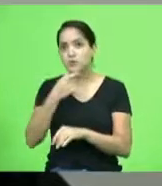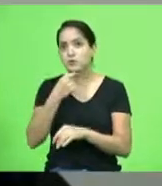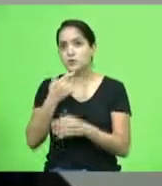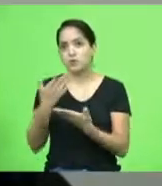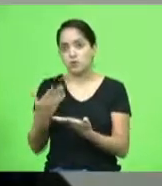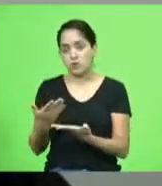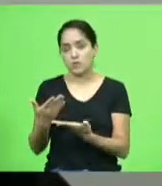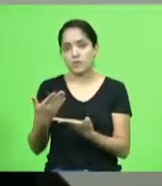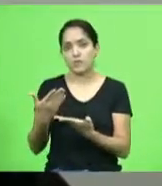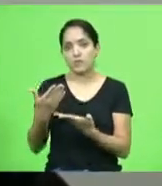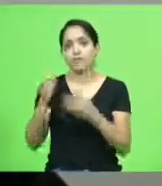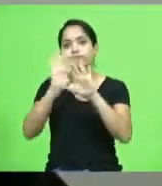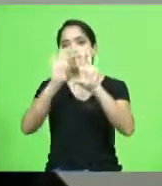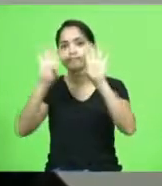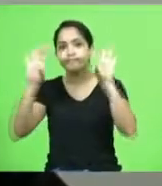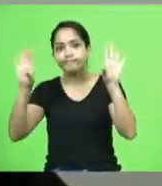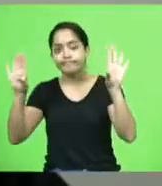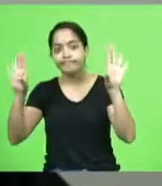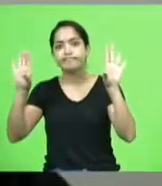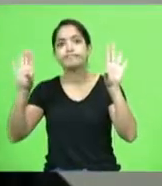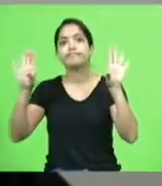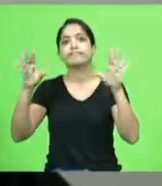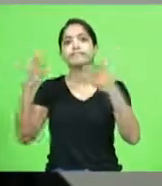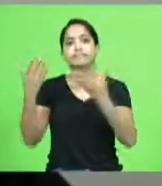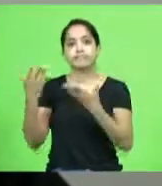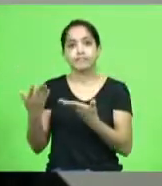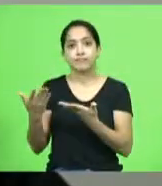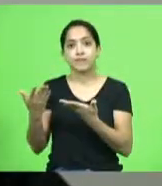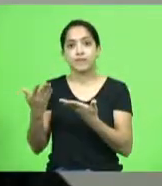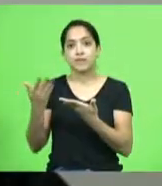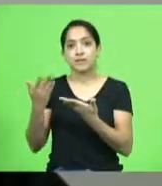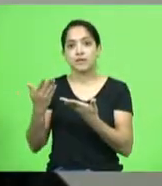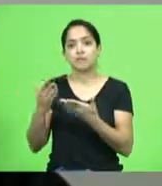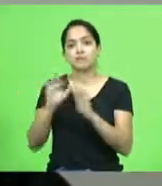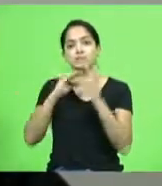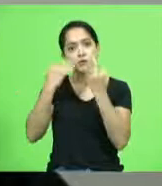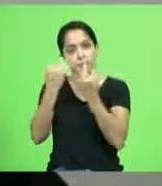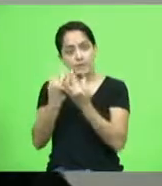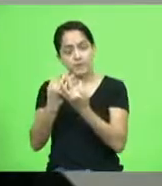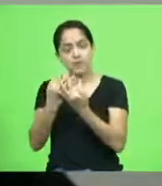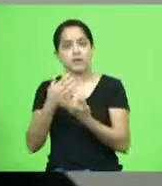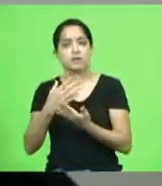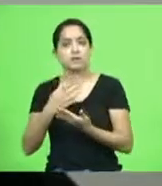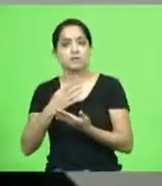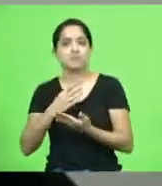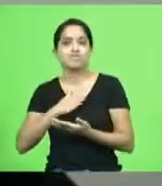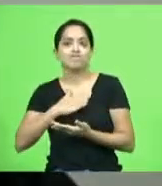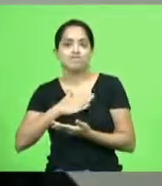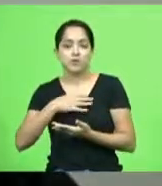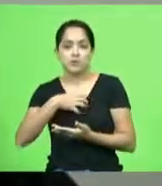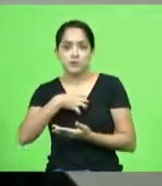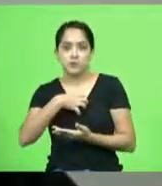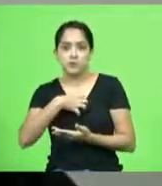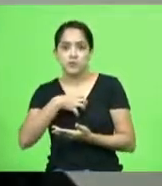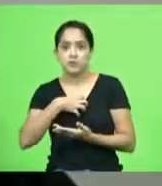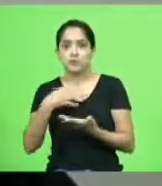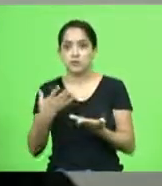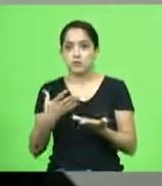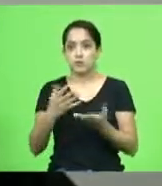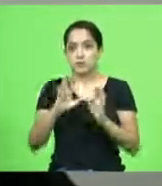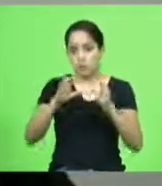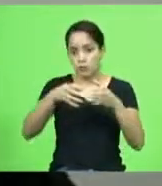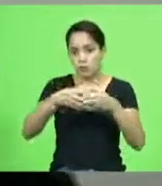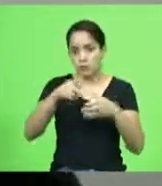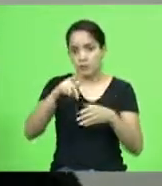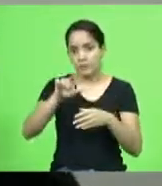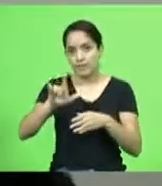brilhando lá no céu como uma estrela muito forte guiando você e tua família então meus sentimentos também se assim a bancada do pé ele me permite